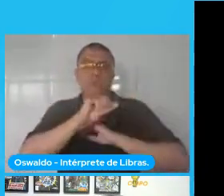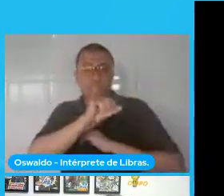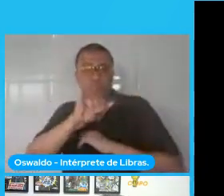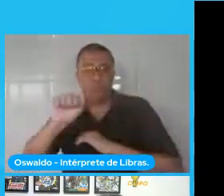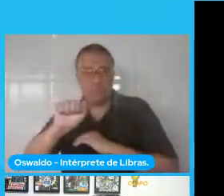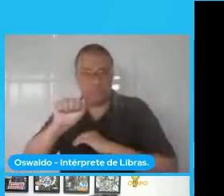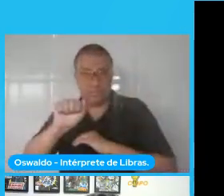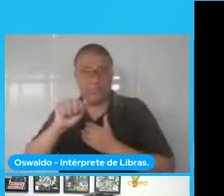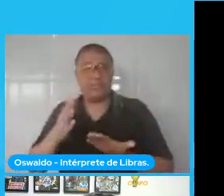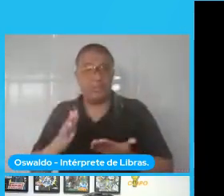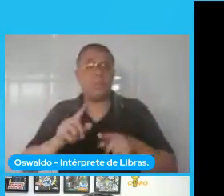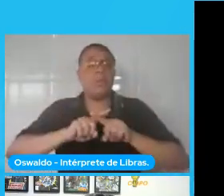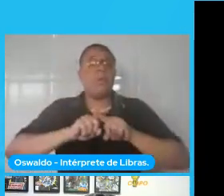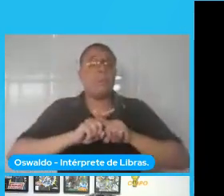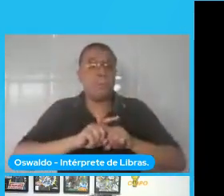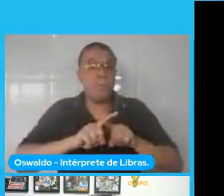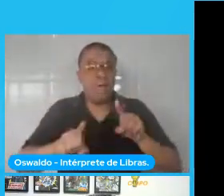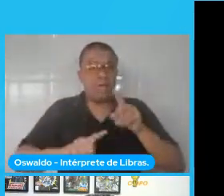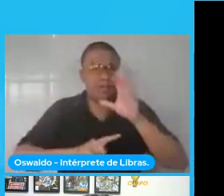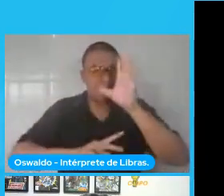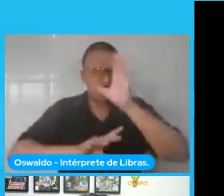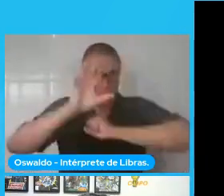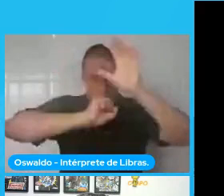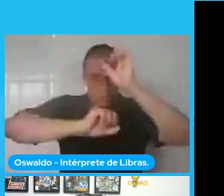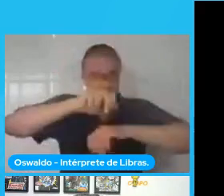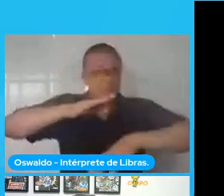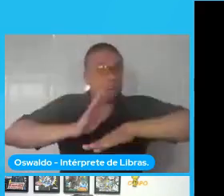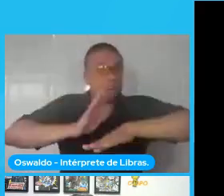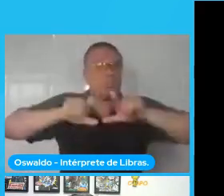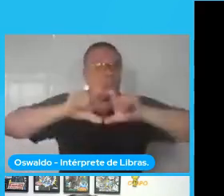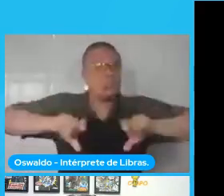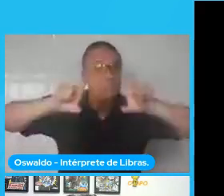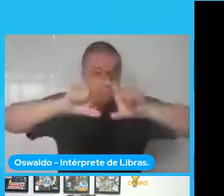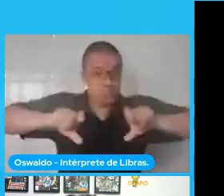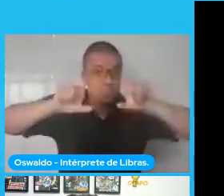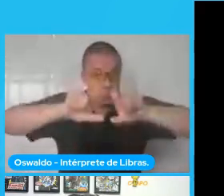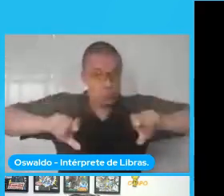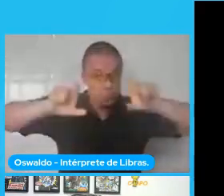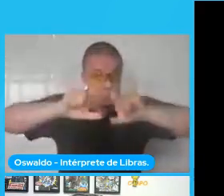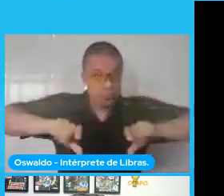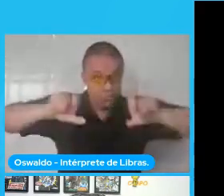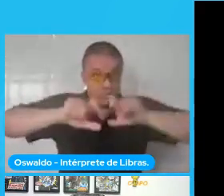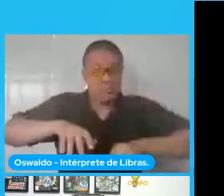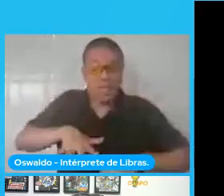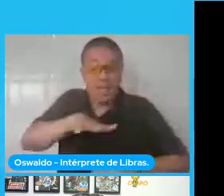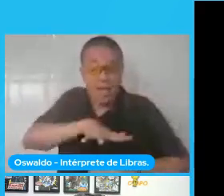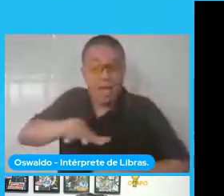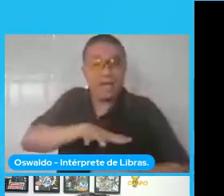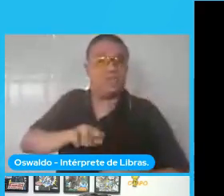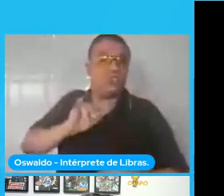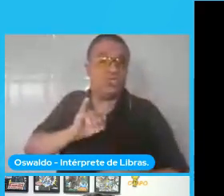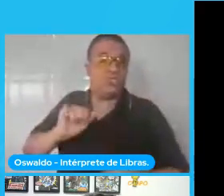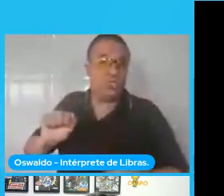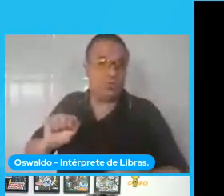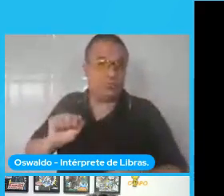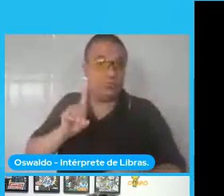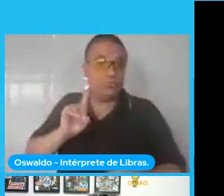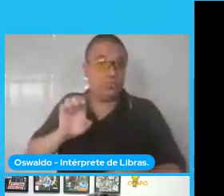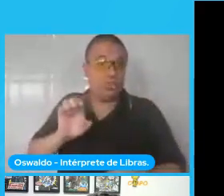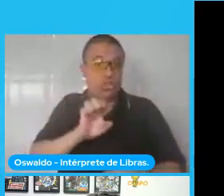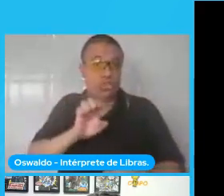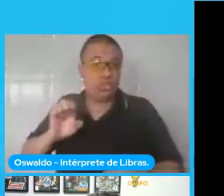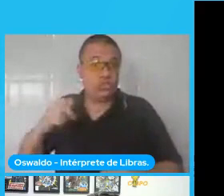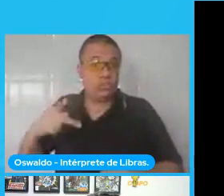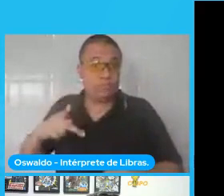mas é basicamente o aprendizado que a máquina faz, e eu vou usar deep learning, então, eu vou tentar focar um pouco de deep learning abrangendo os